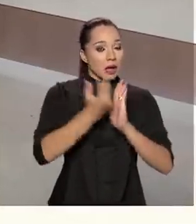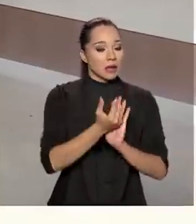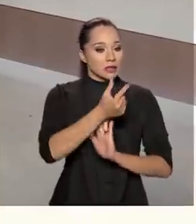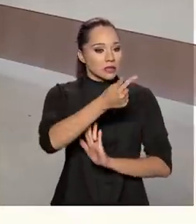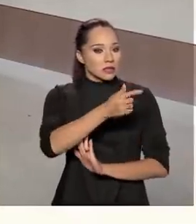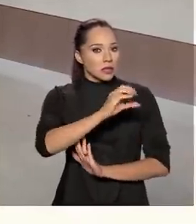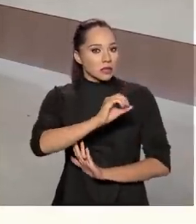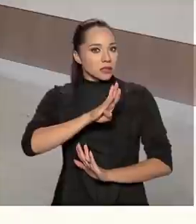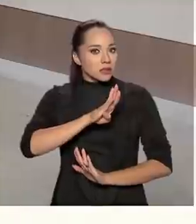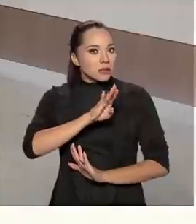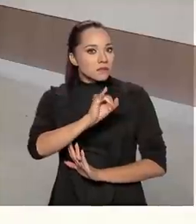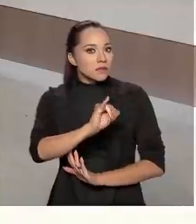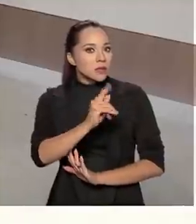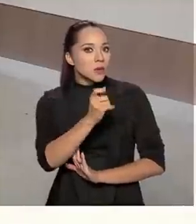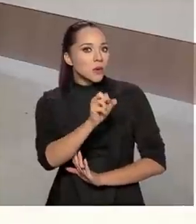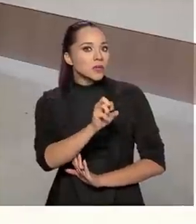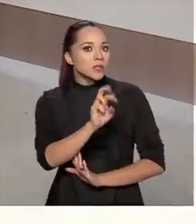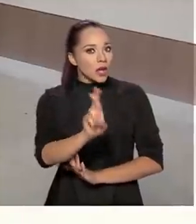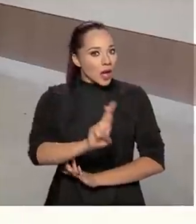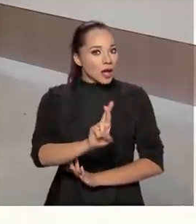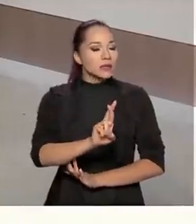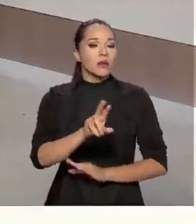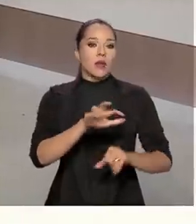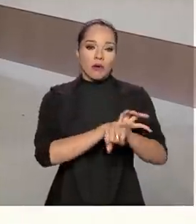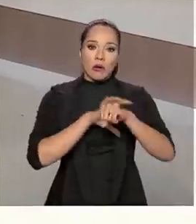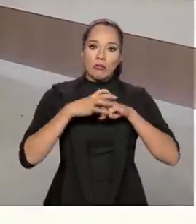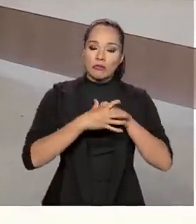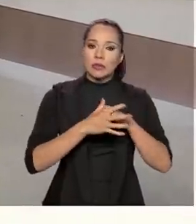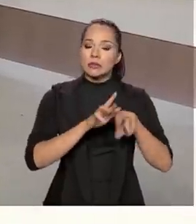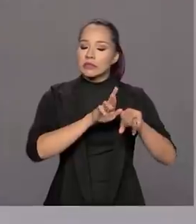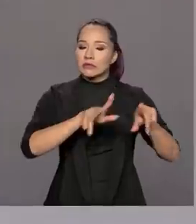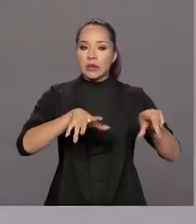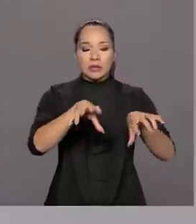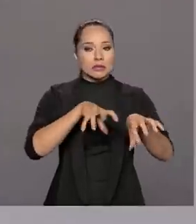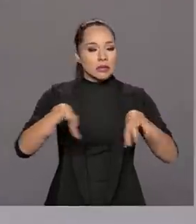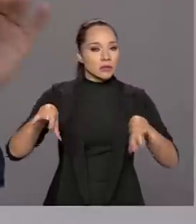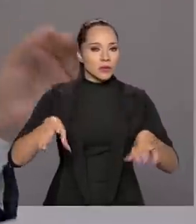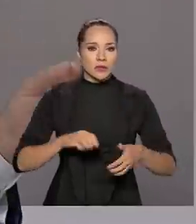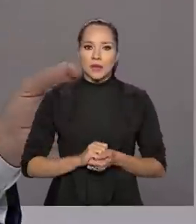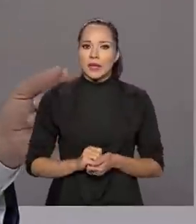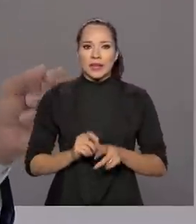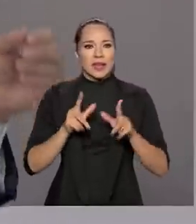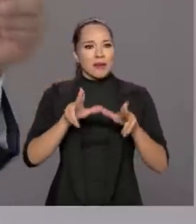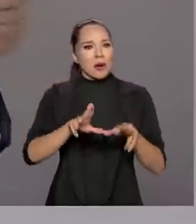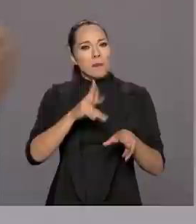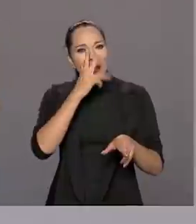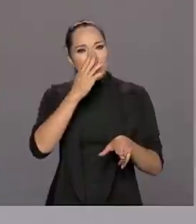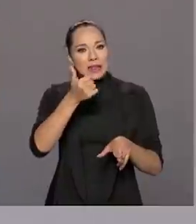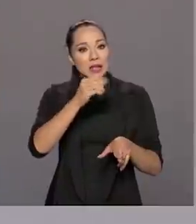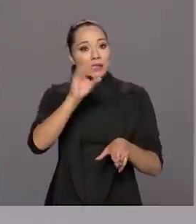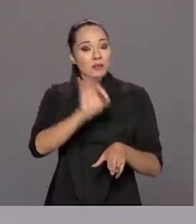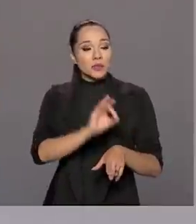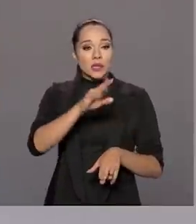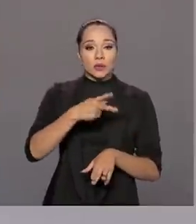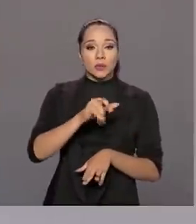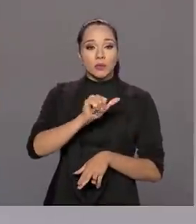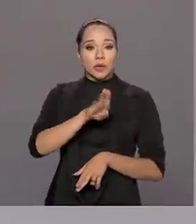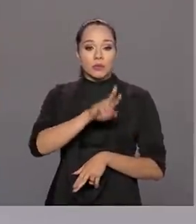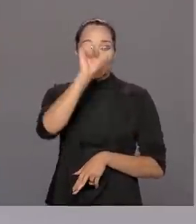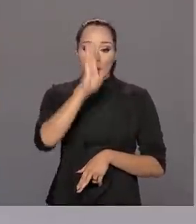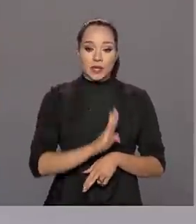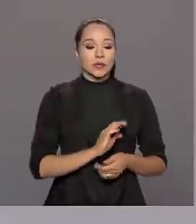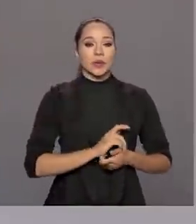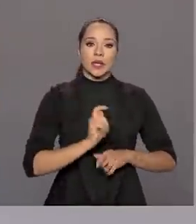700 bilhões de reais com a Covid-19 nas diferentes ações, o que equivale a quase 10% do PIB brasileiro,